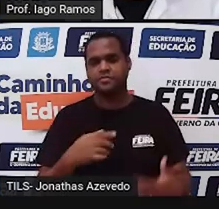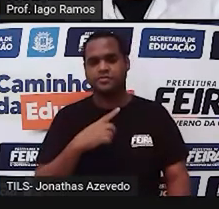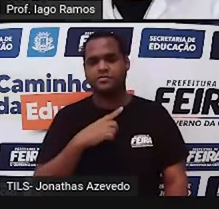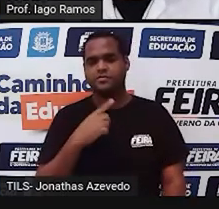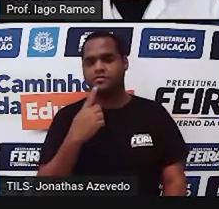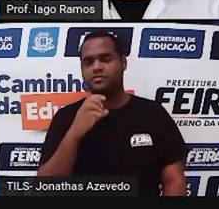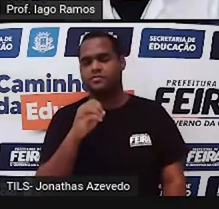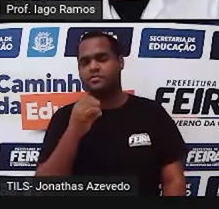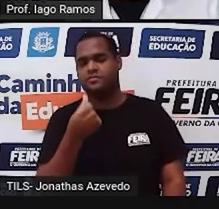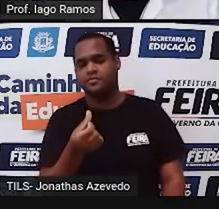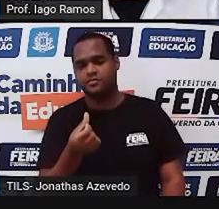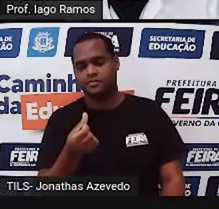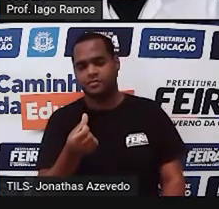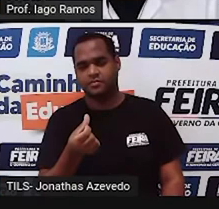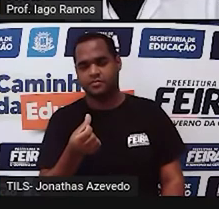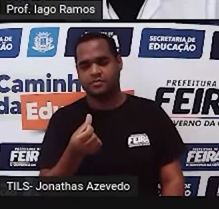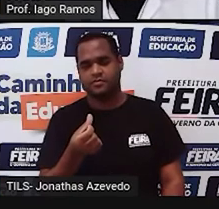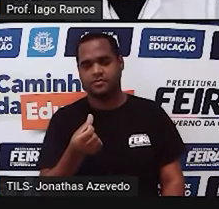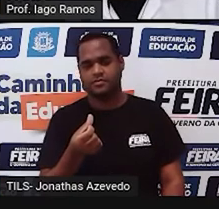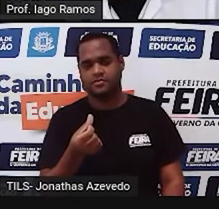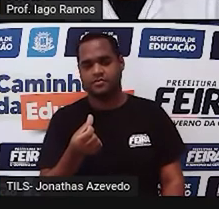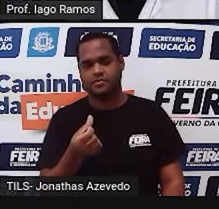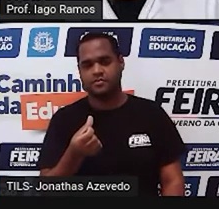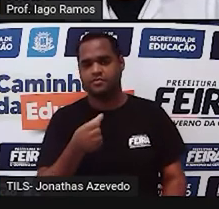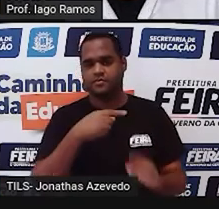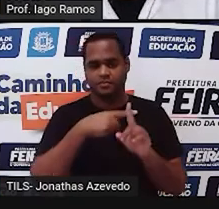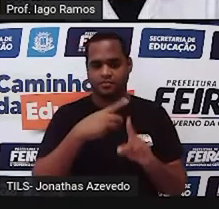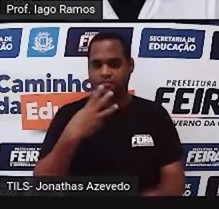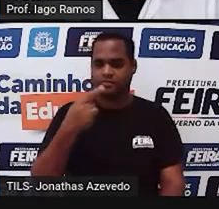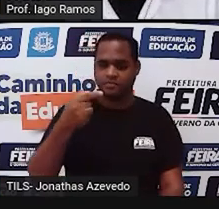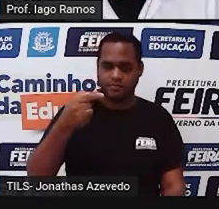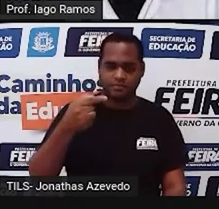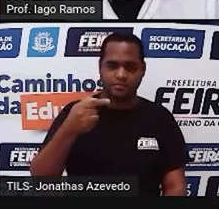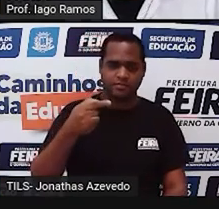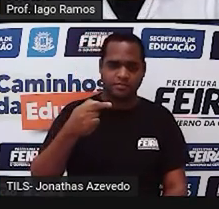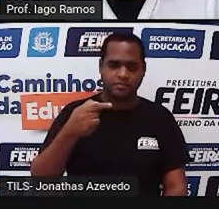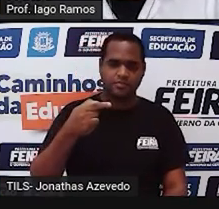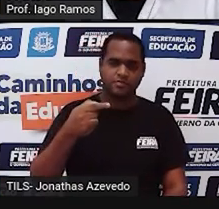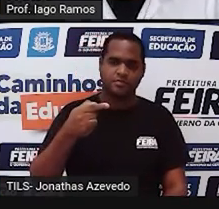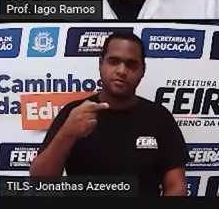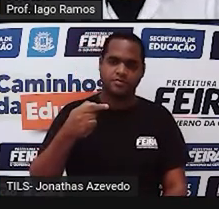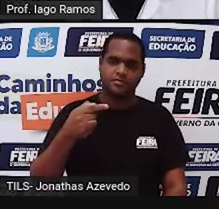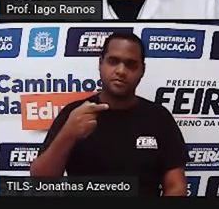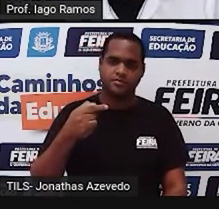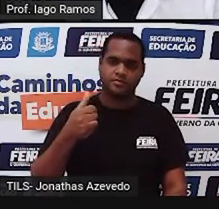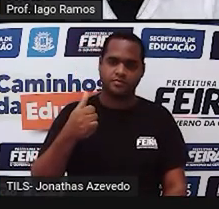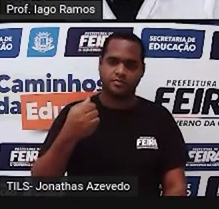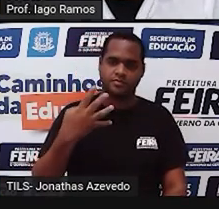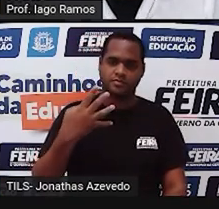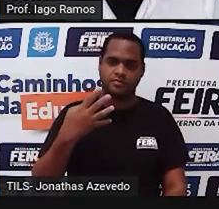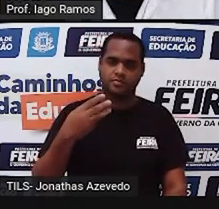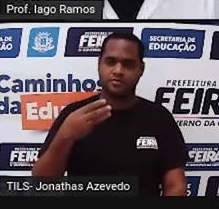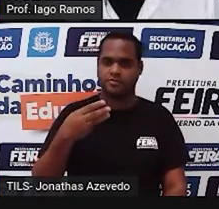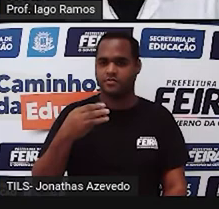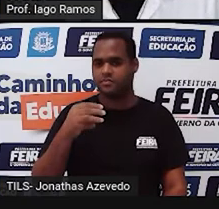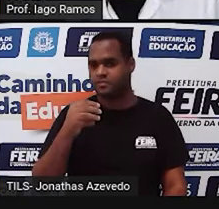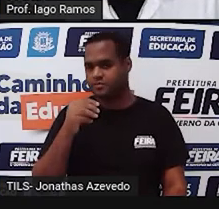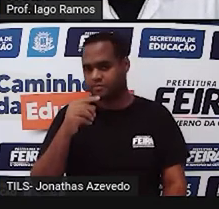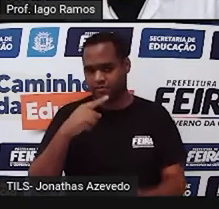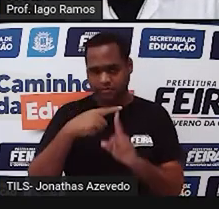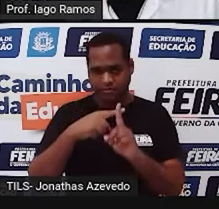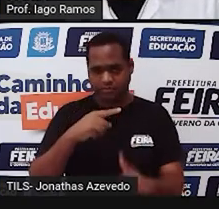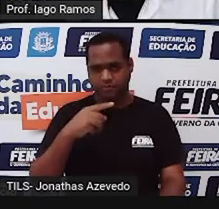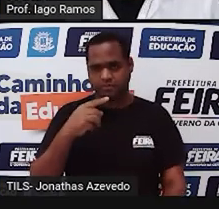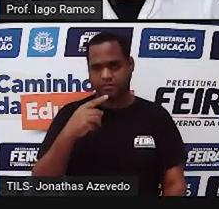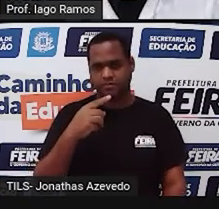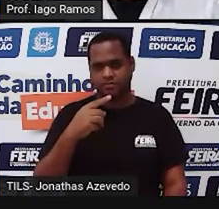O ângulo de 106 mais o ângulo de 37, 143, mais o outro ângulo de